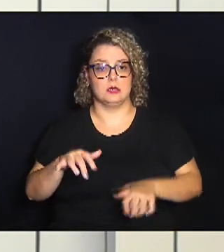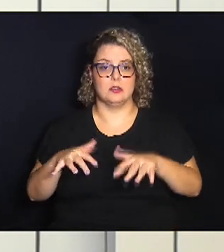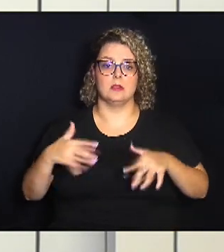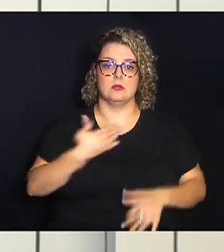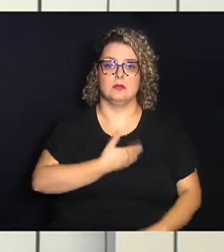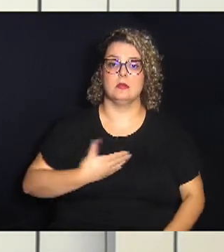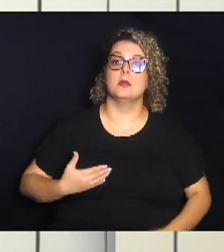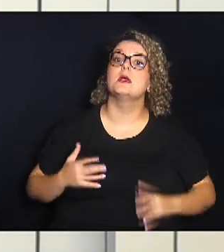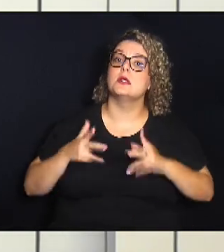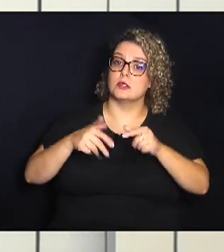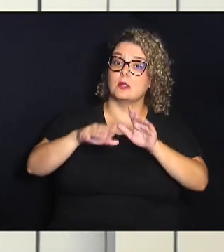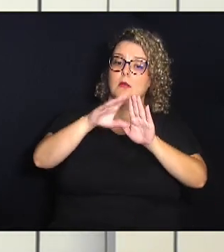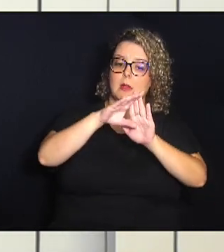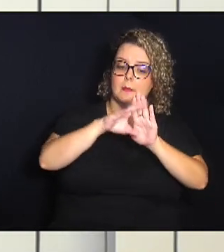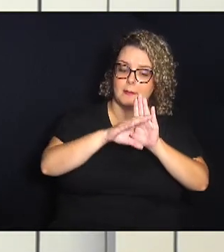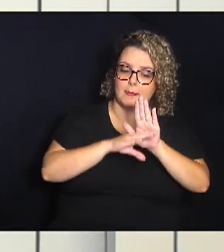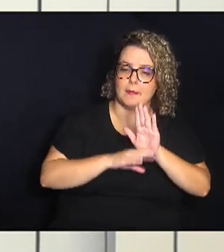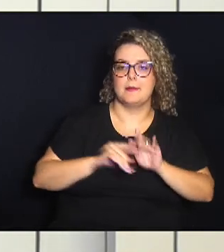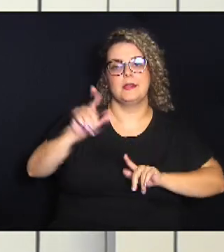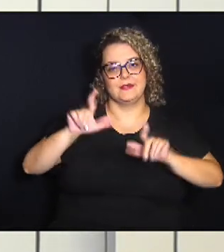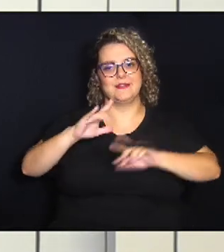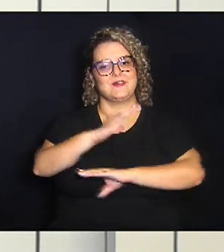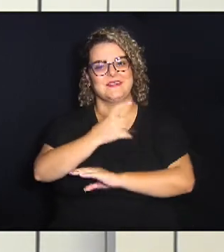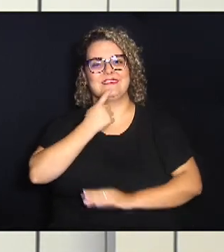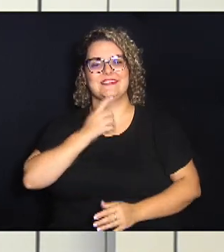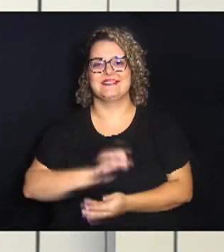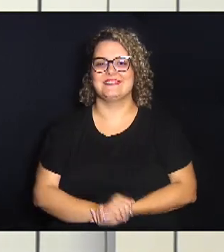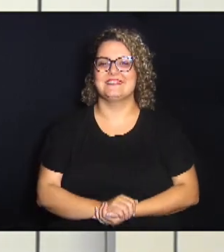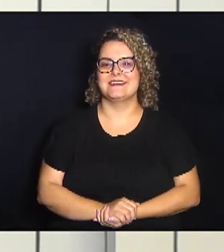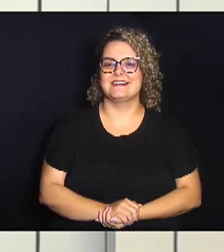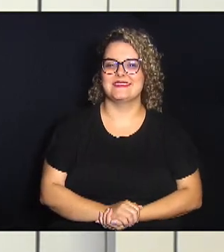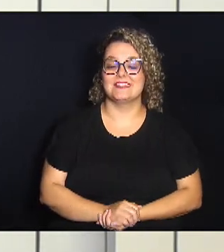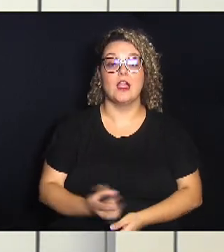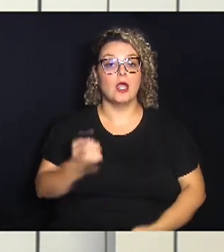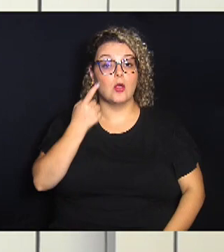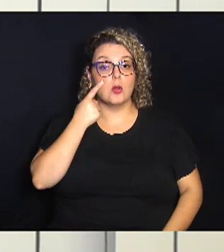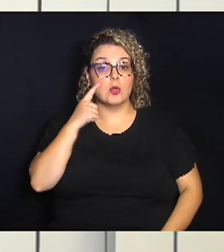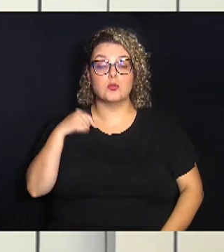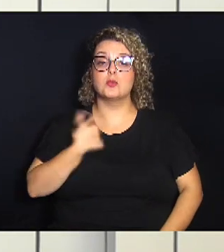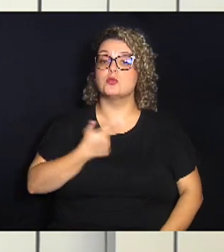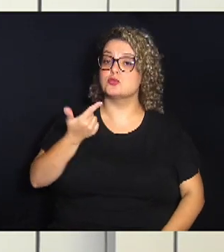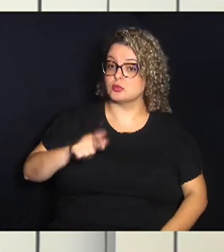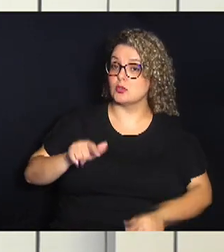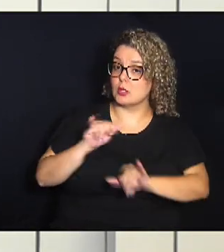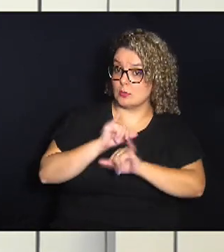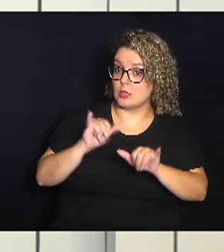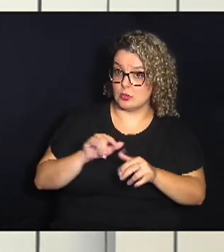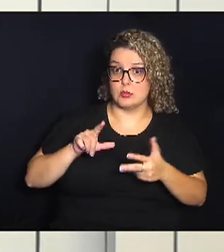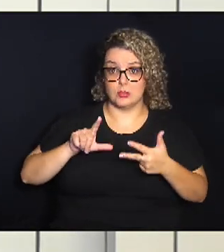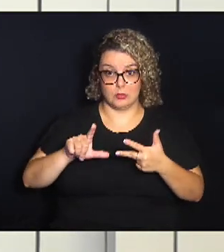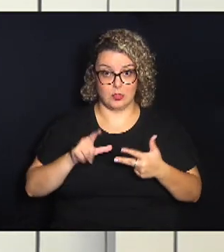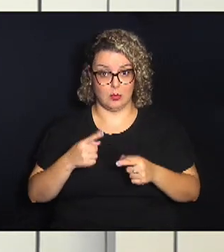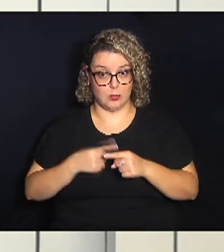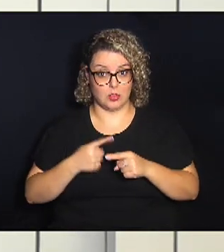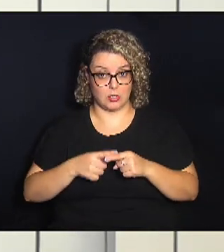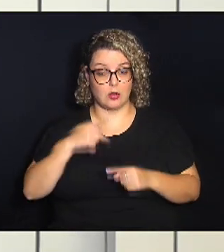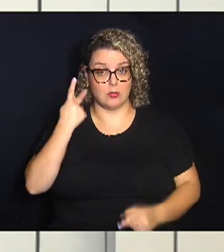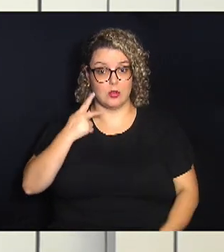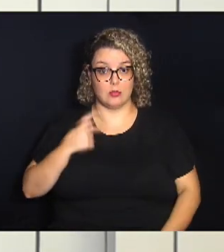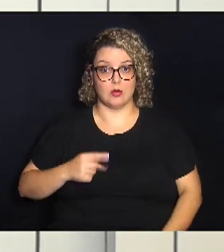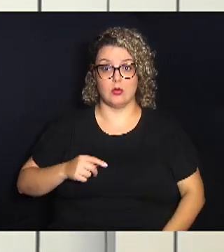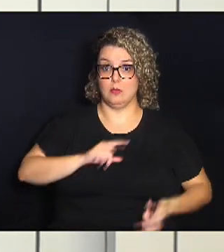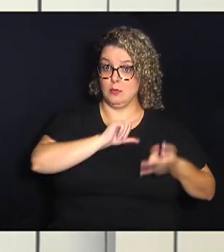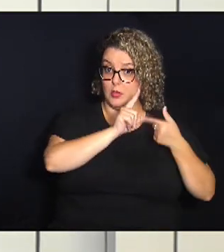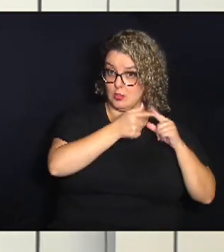toda a programação aqui da TV Câmara Campinas. E olha só, a gente segue com as notícias do Legislativo, porque o vereador Major